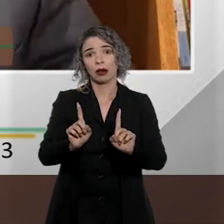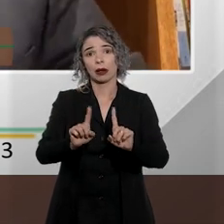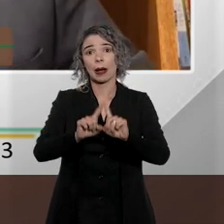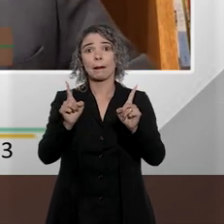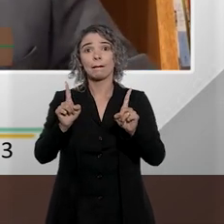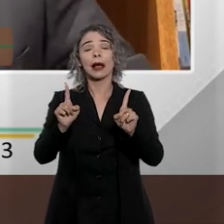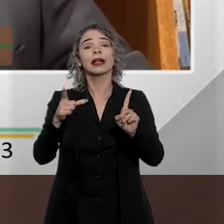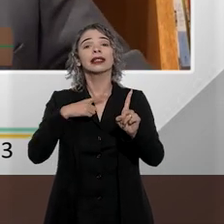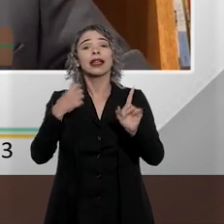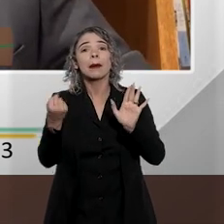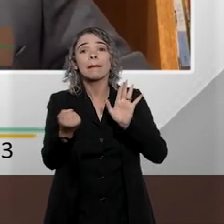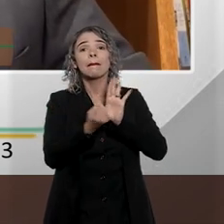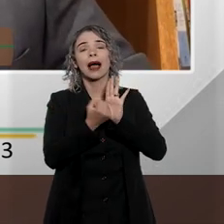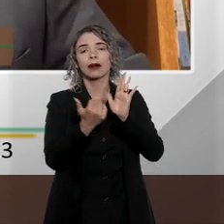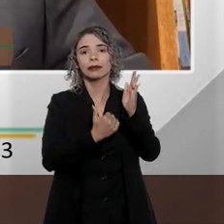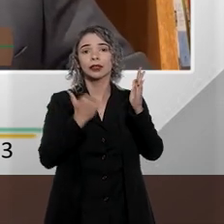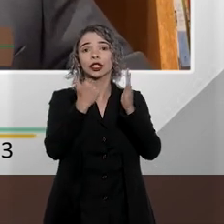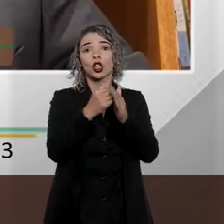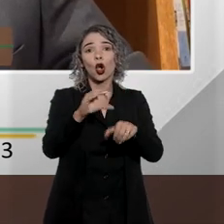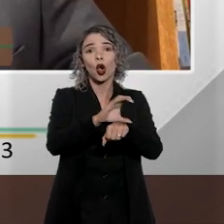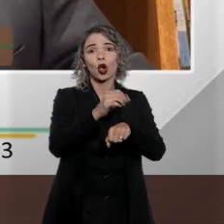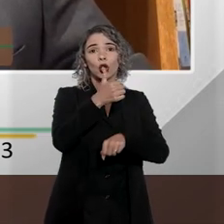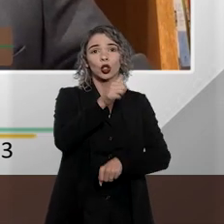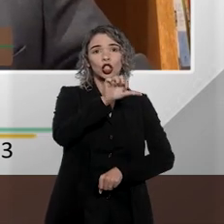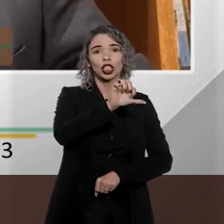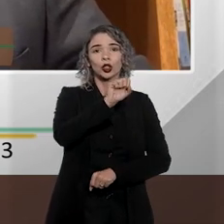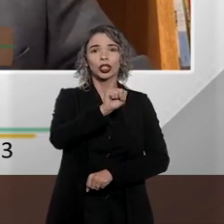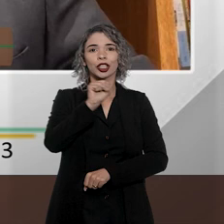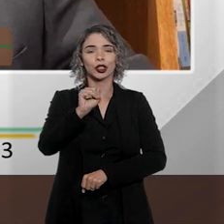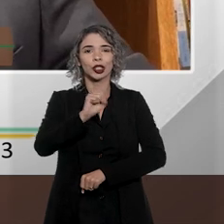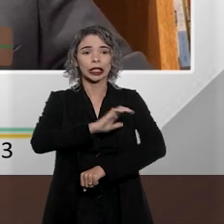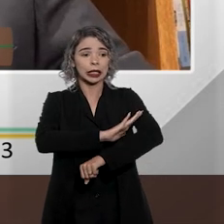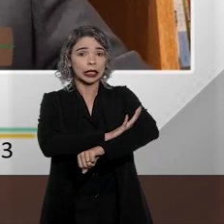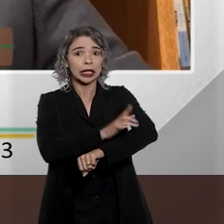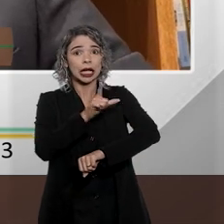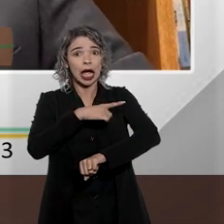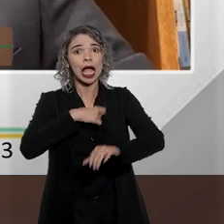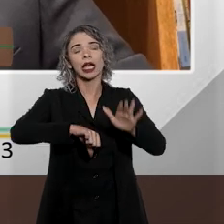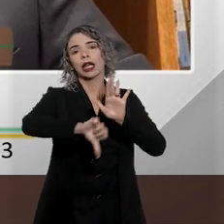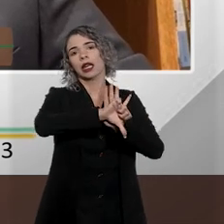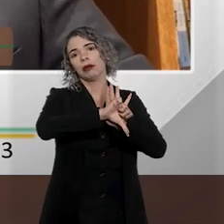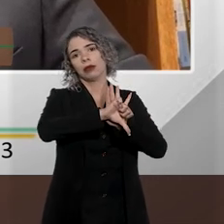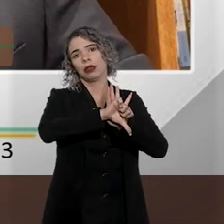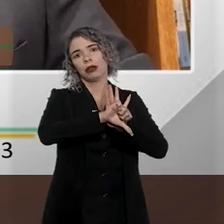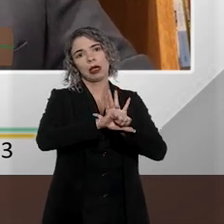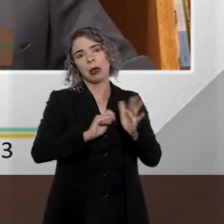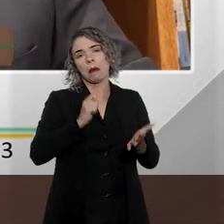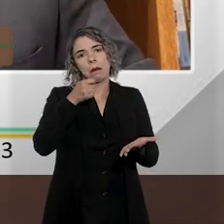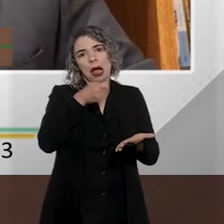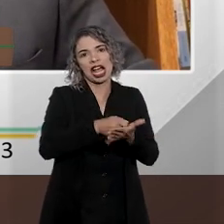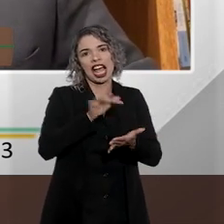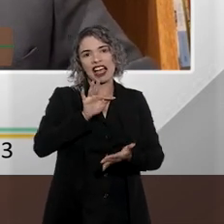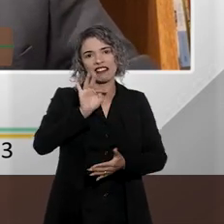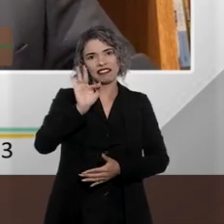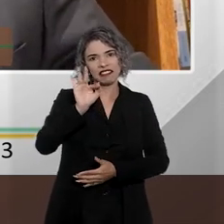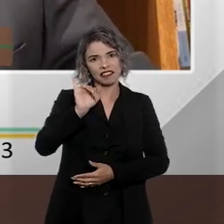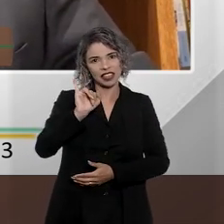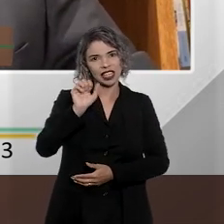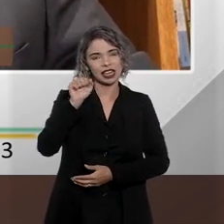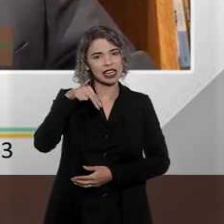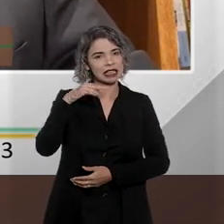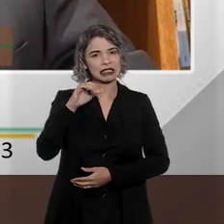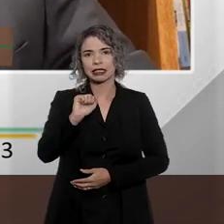Aí vem o grande marco que é a Constituição de 88, estabelecendo o racismo como crime afiançado e imprescritível. E vem no ano seguinte,